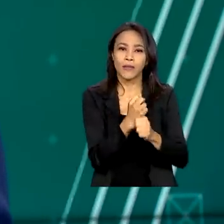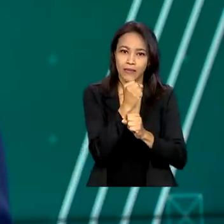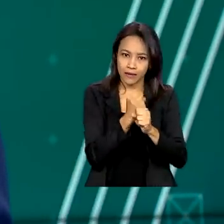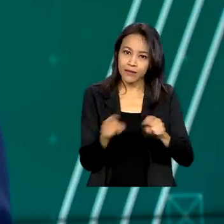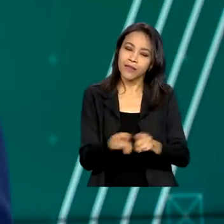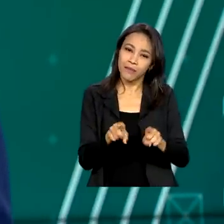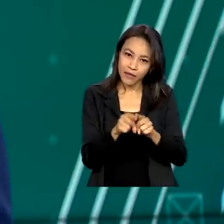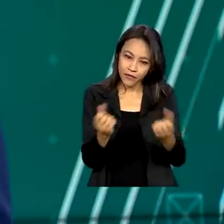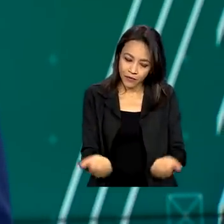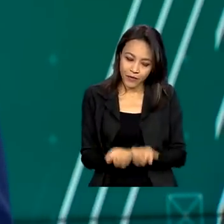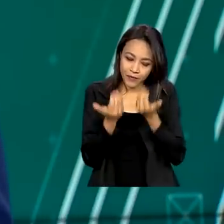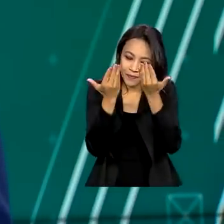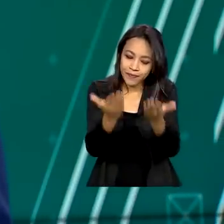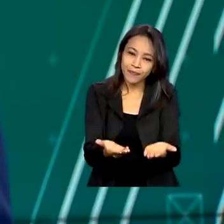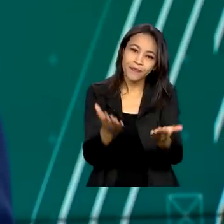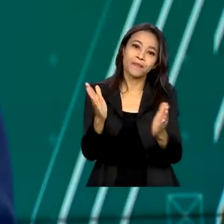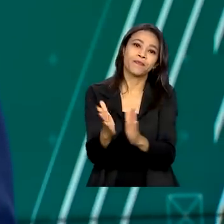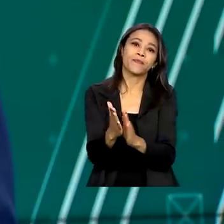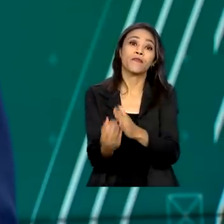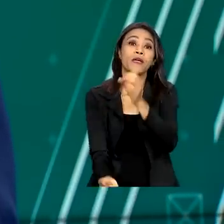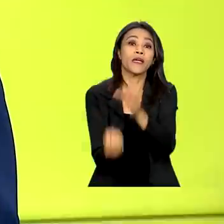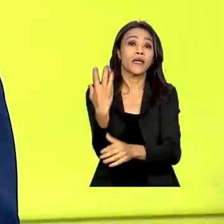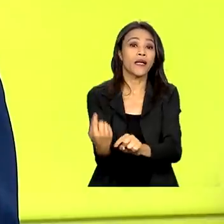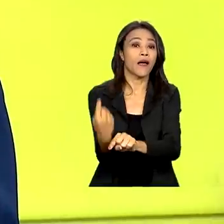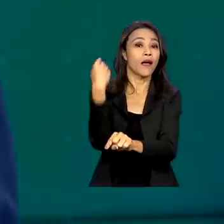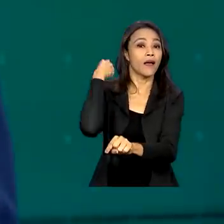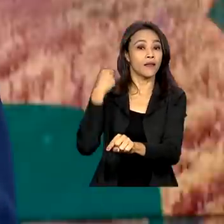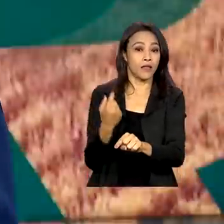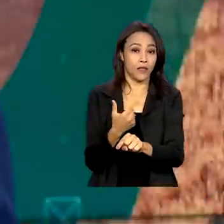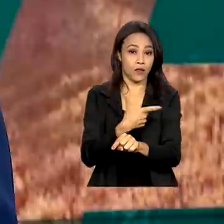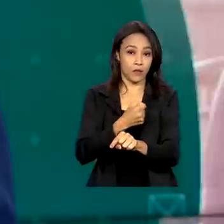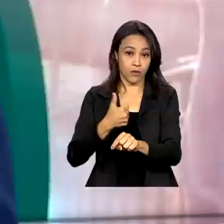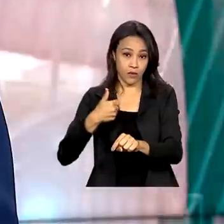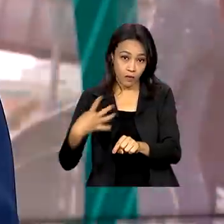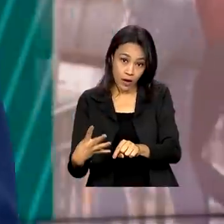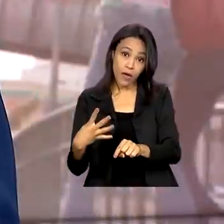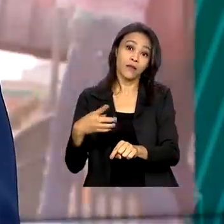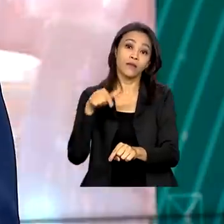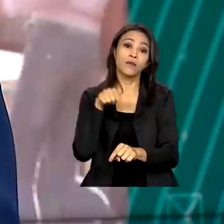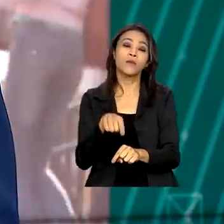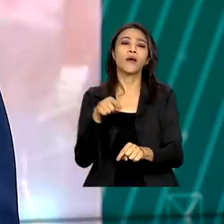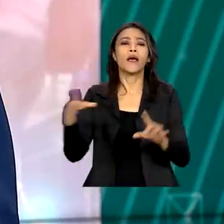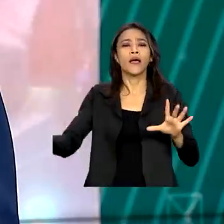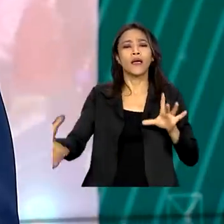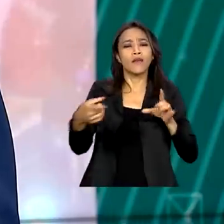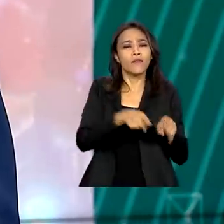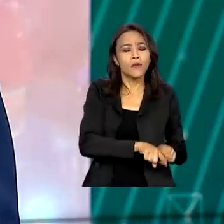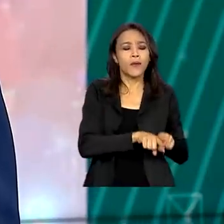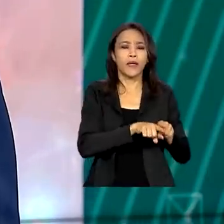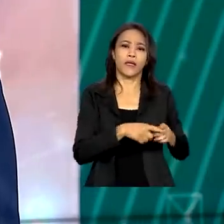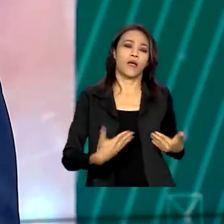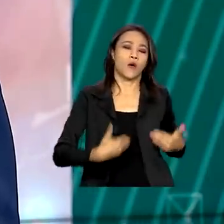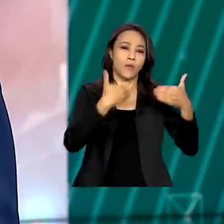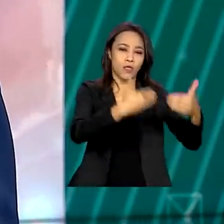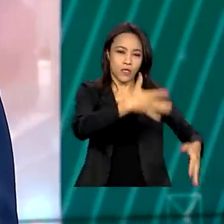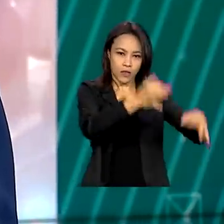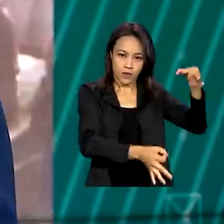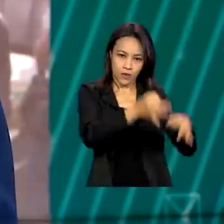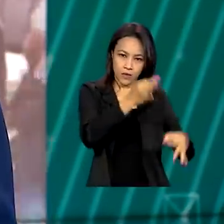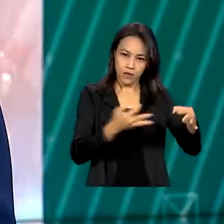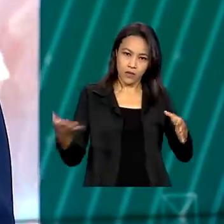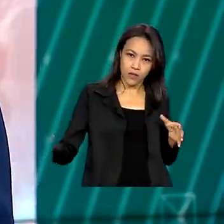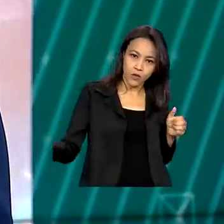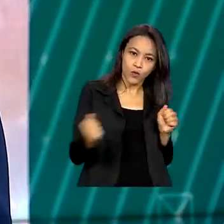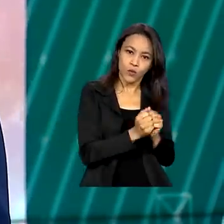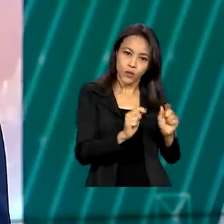agraciados. Criada em 2004, a Força Nacional é vinculada ao Ministério da Justiça e Segurança Pública e atua para